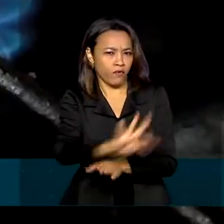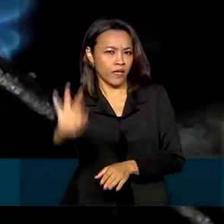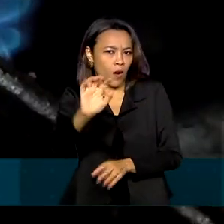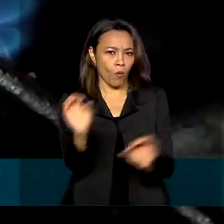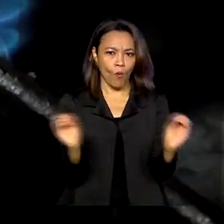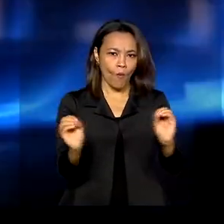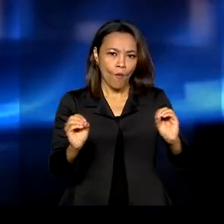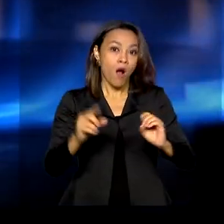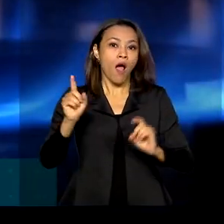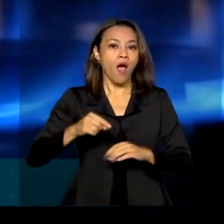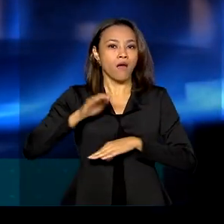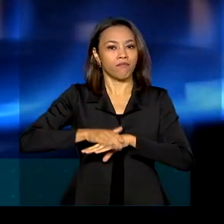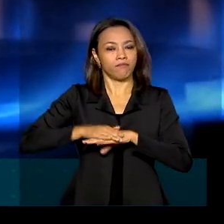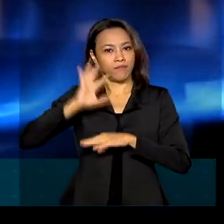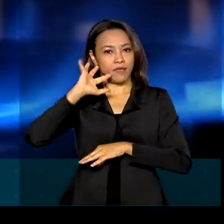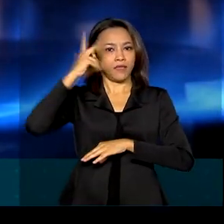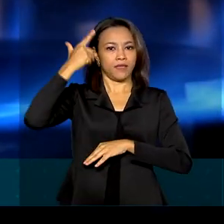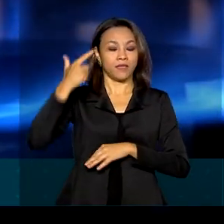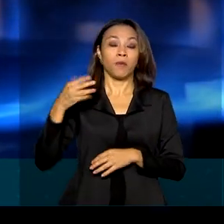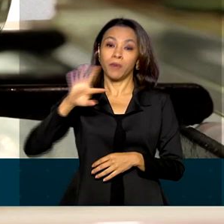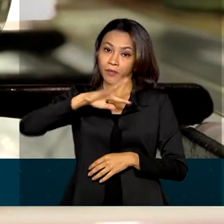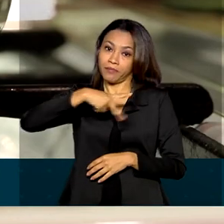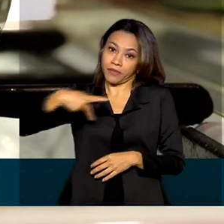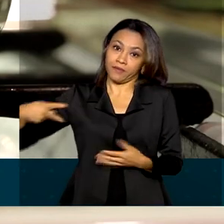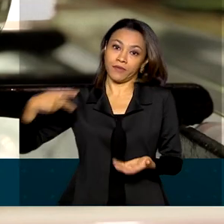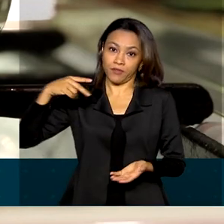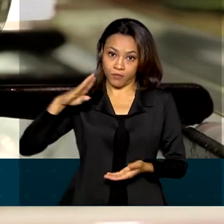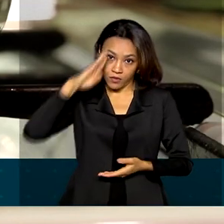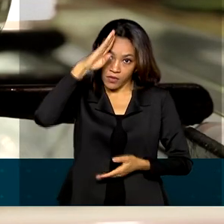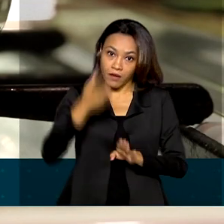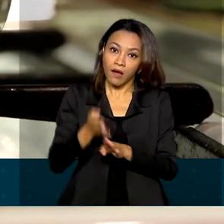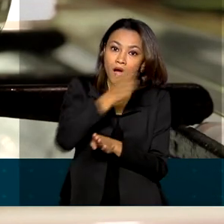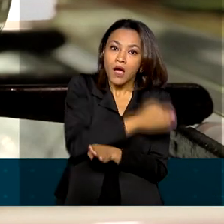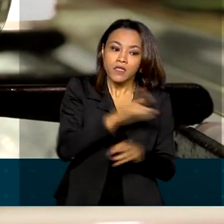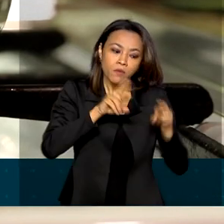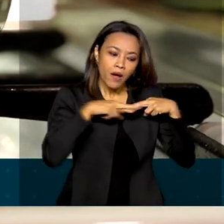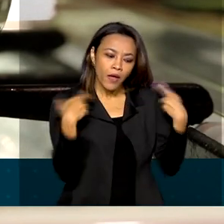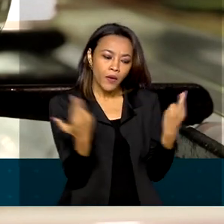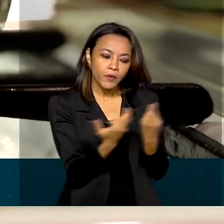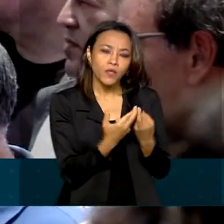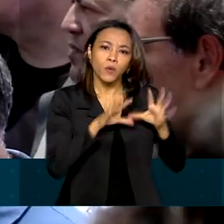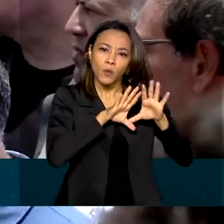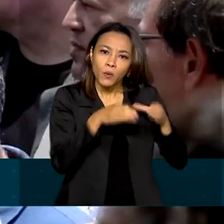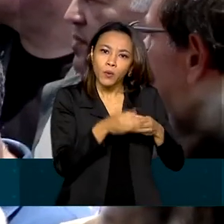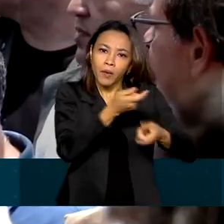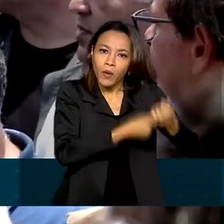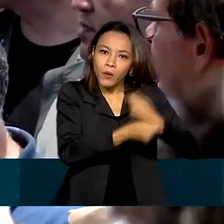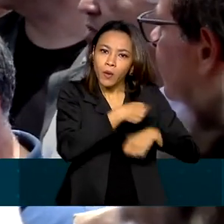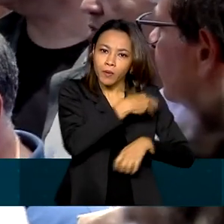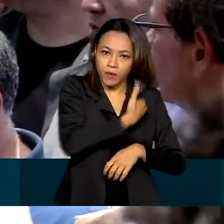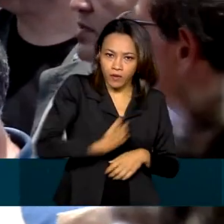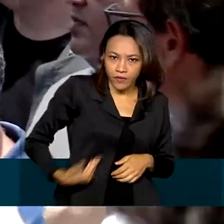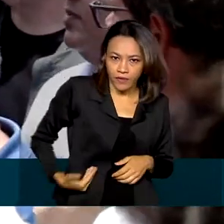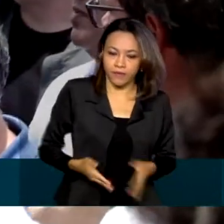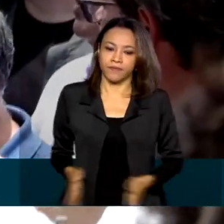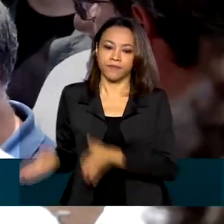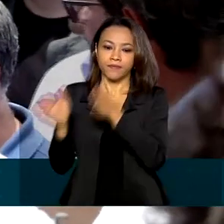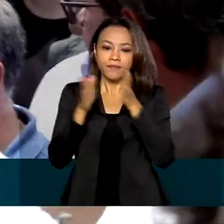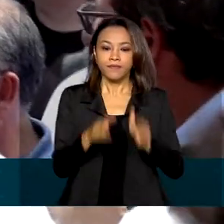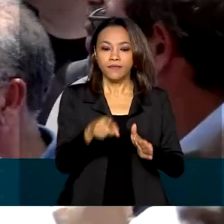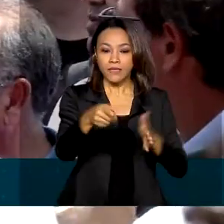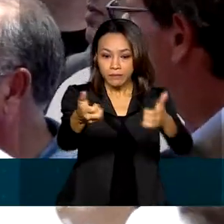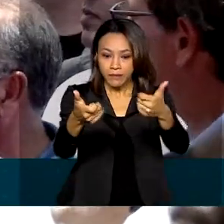decisão foi tomada pelo presidente Jair Bolsonaro após reunião com a equipe econômica do governo. Tomamos a decisão de